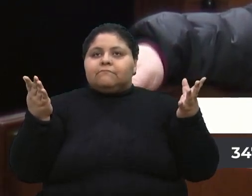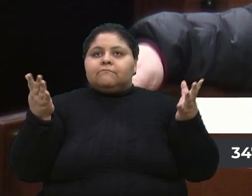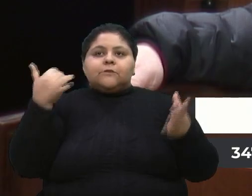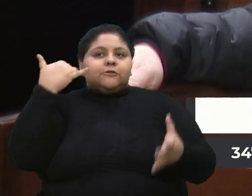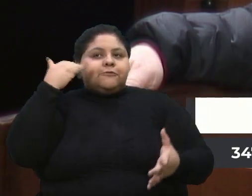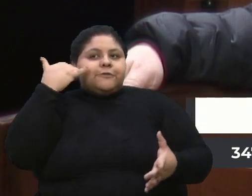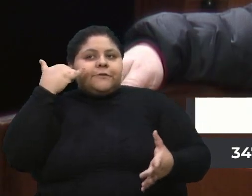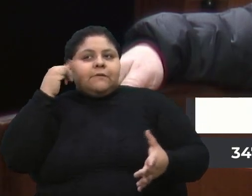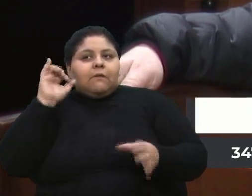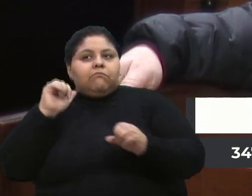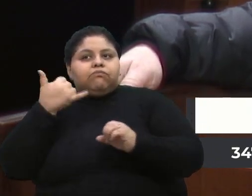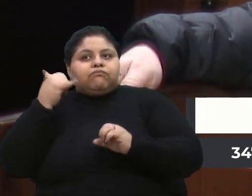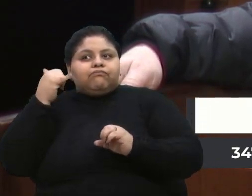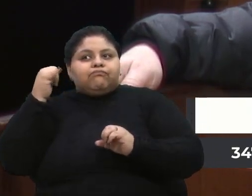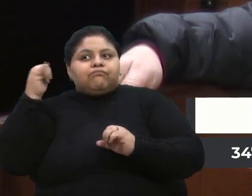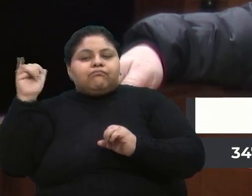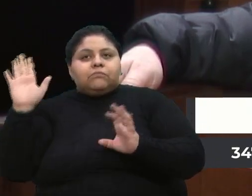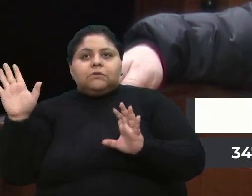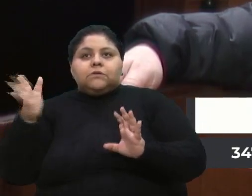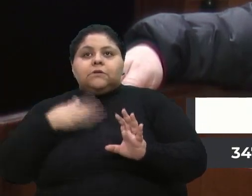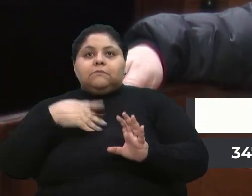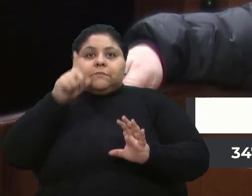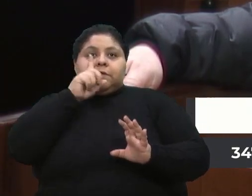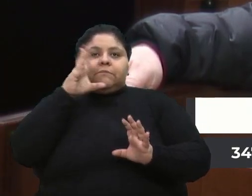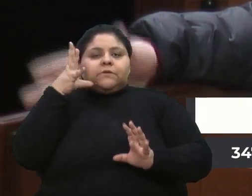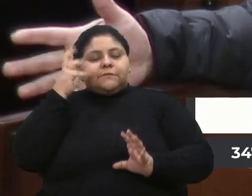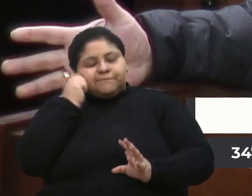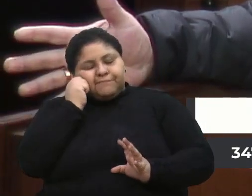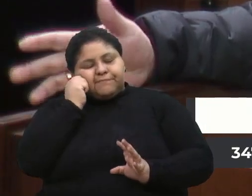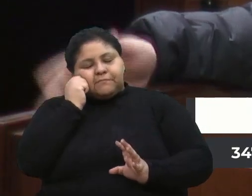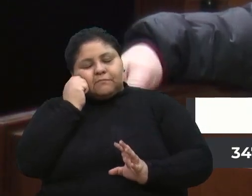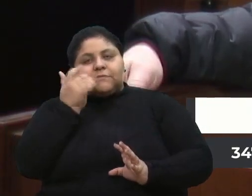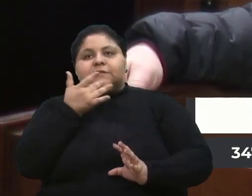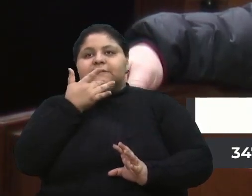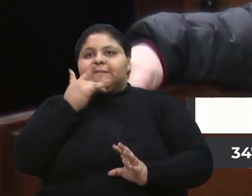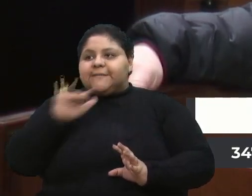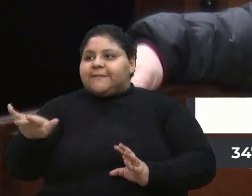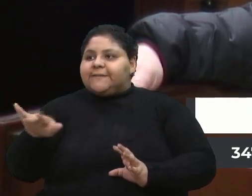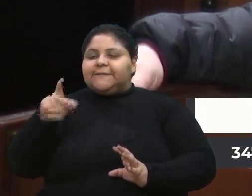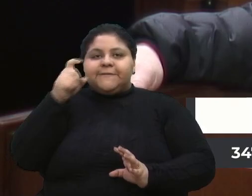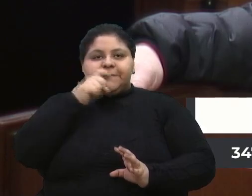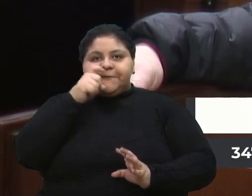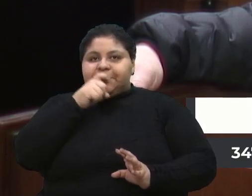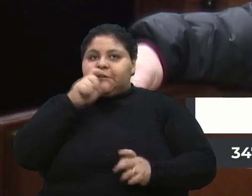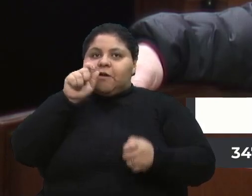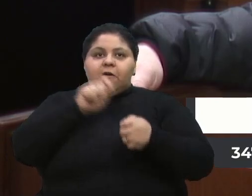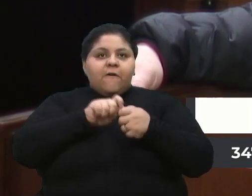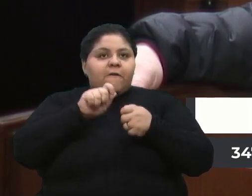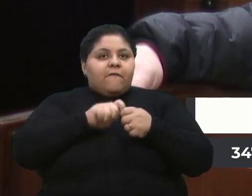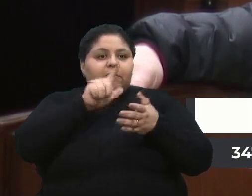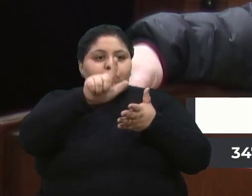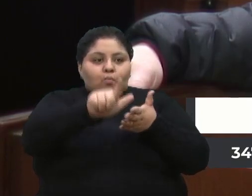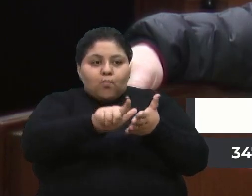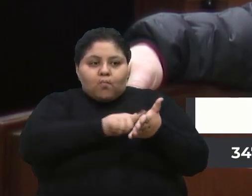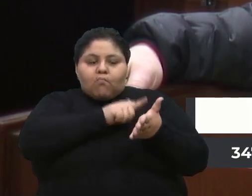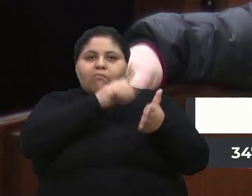despertou, minha mãe ficou dormindo. Crianças não mentem, fiquei fazendo faxina com a minha mãe.